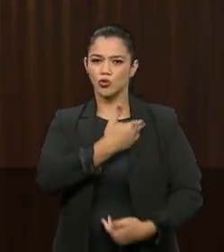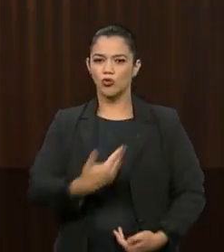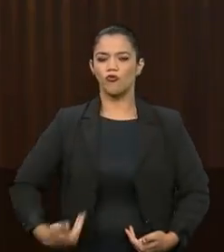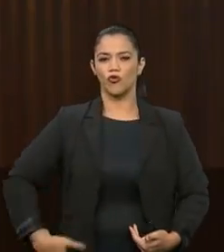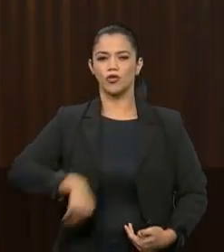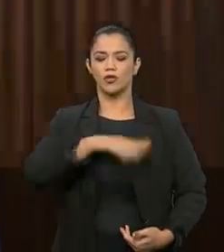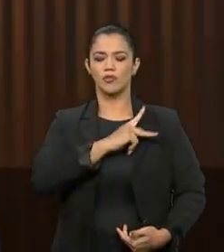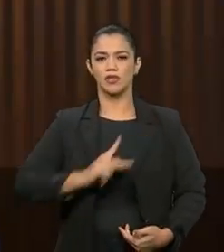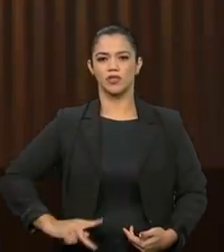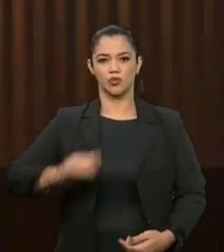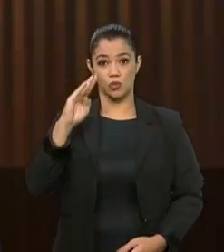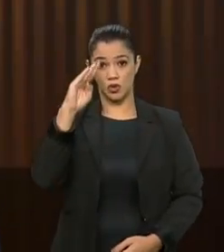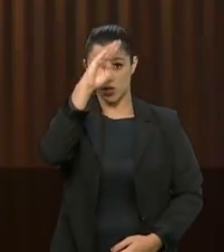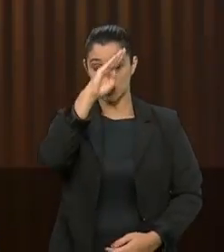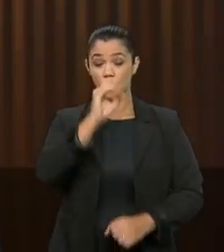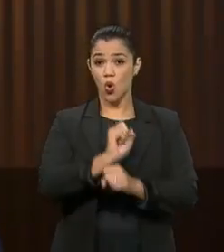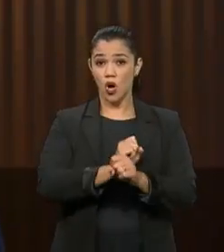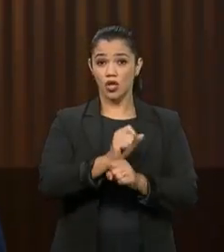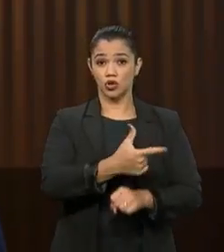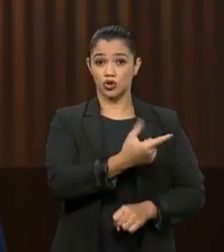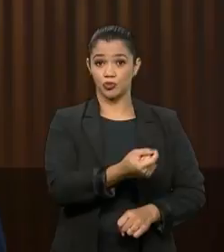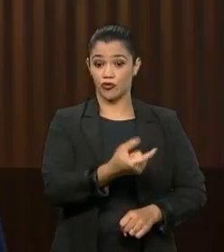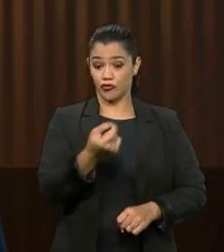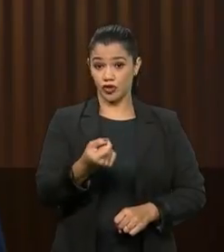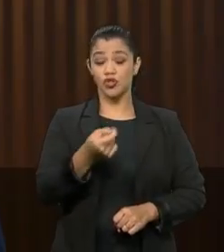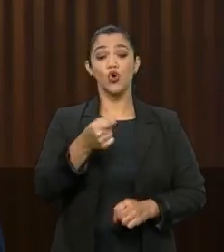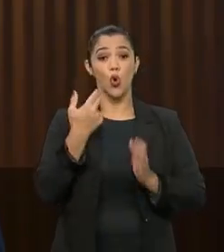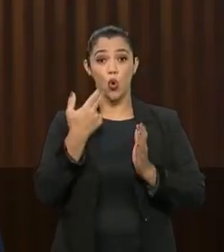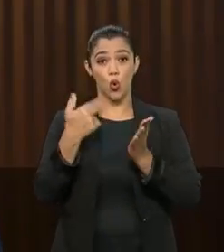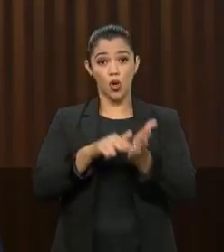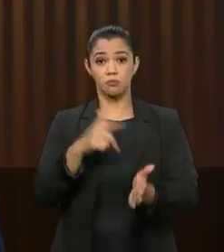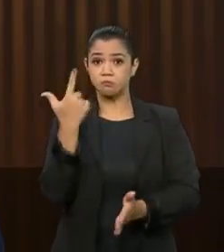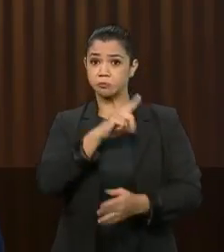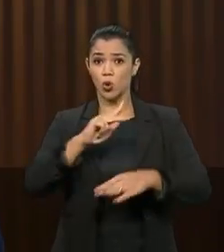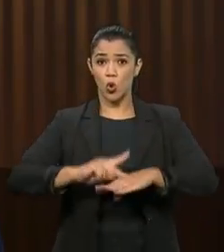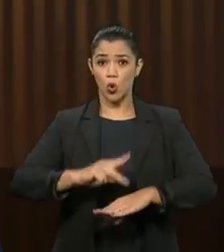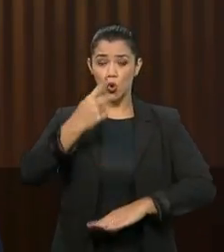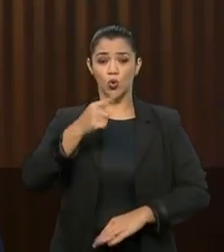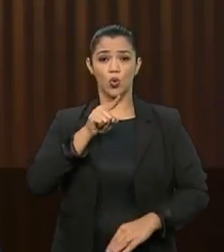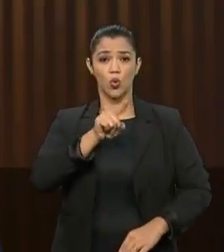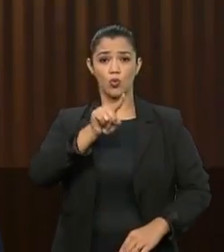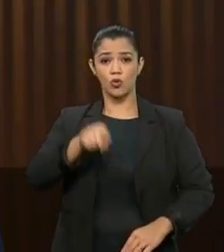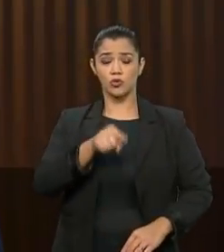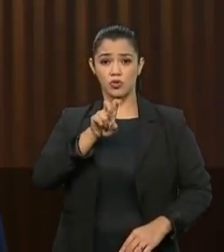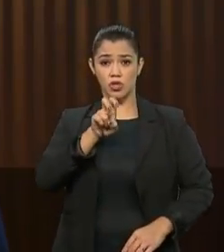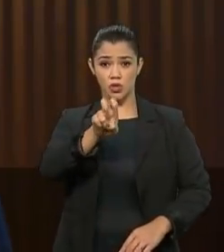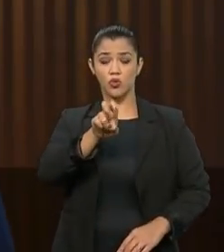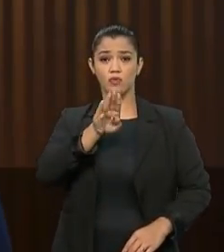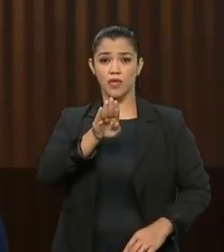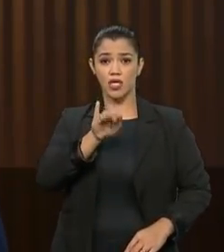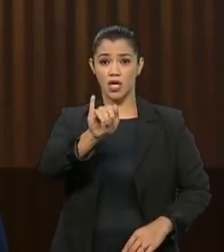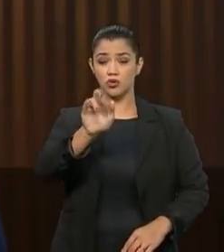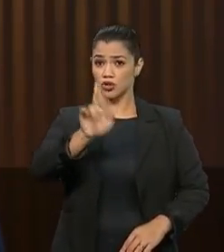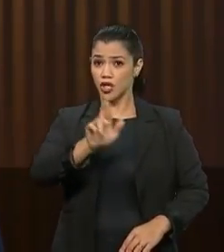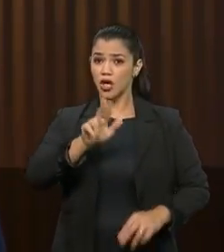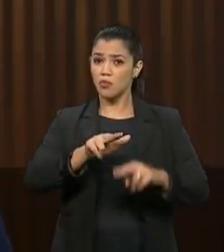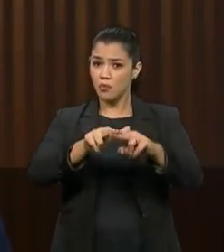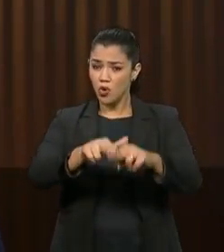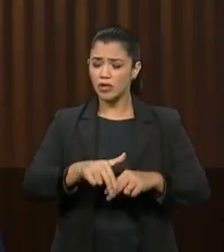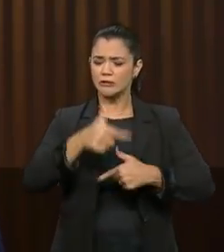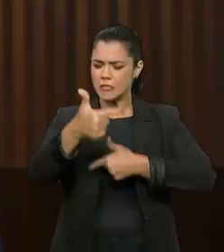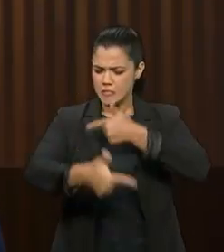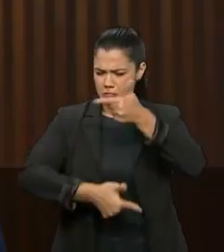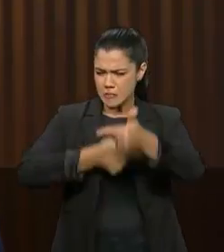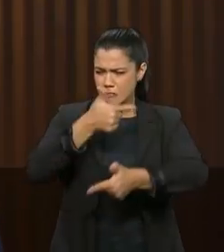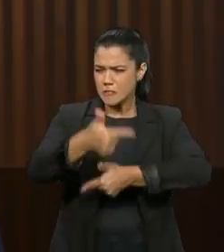presidente Bolsonaro. Em 2020, os Correios tiveram lucro de R 1,5 bilhão, fruto de um trabalho